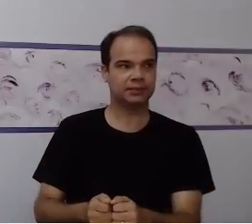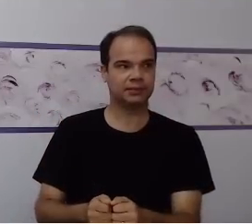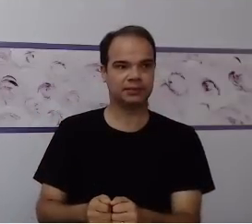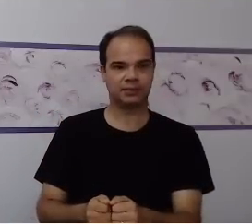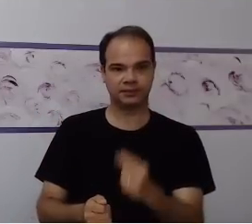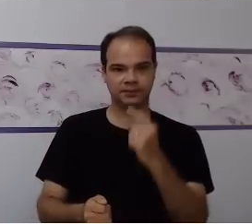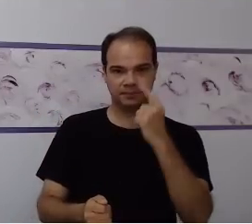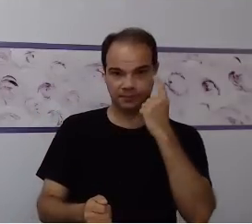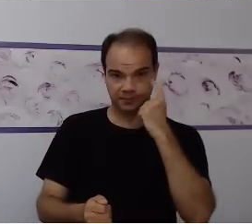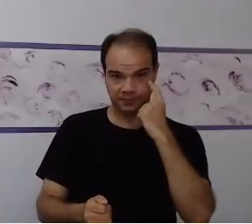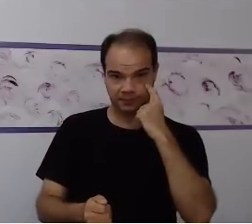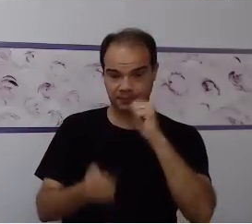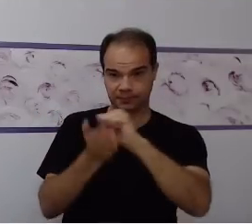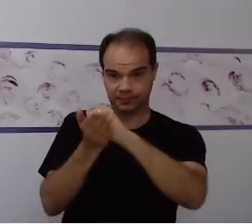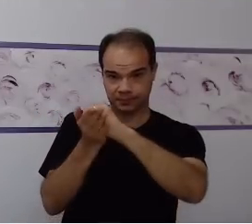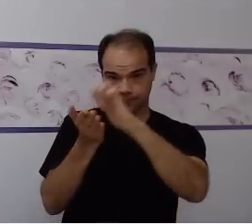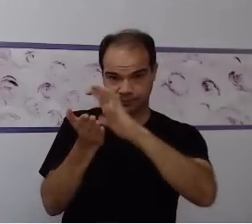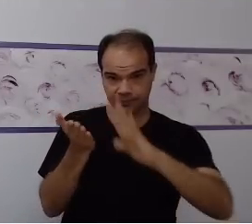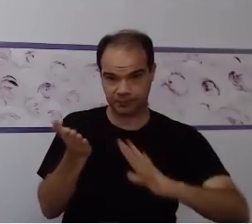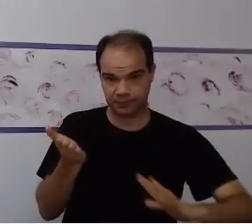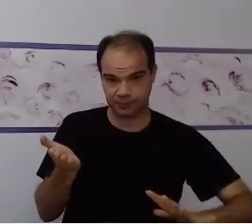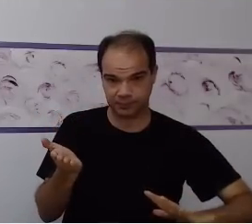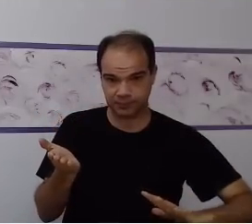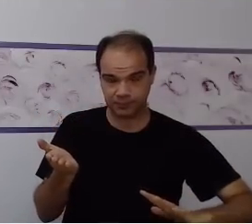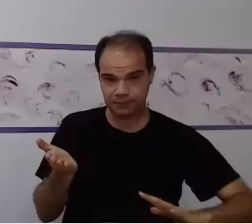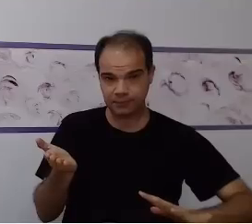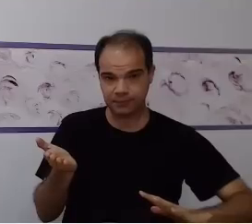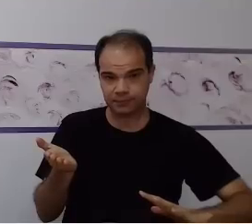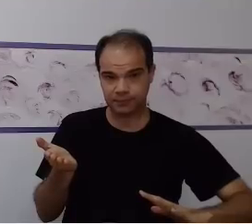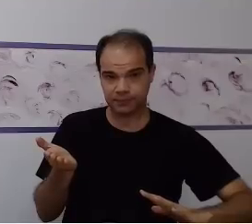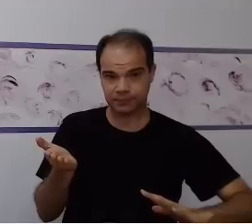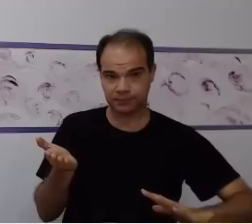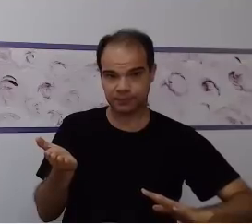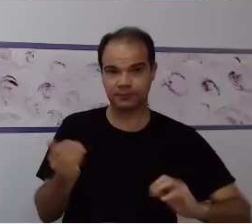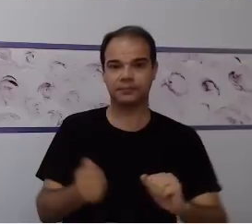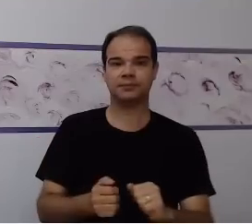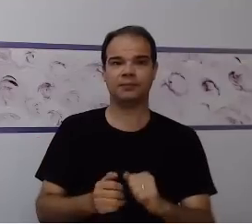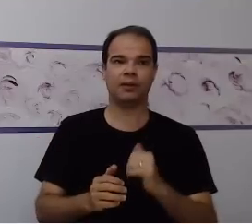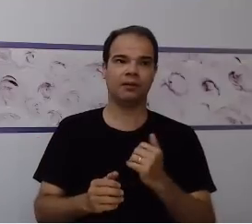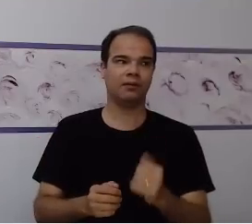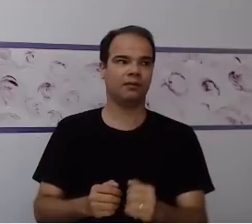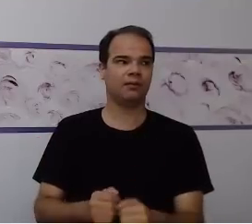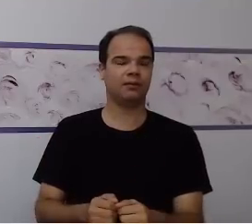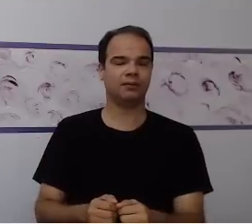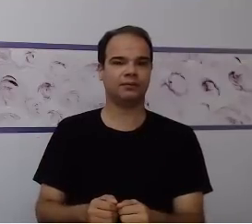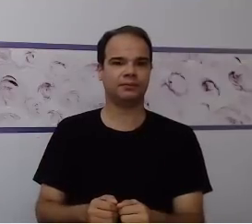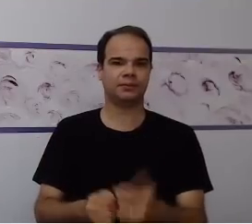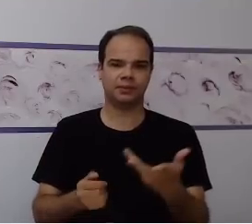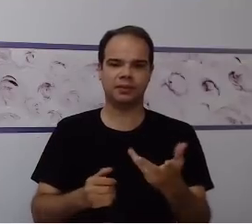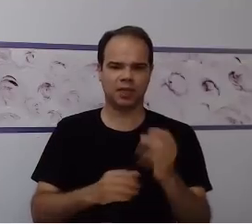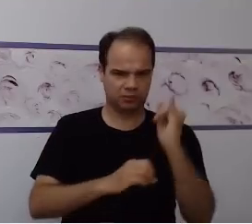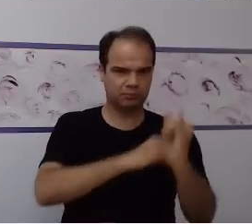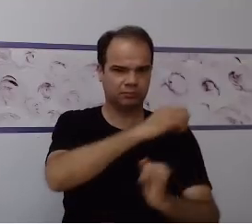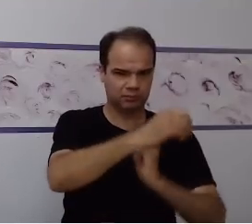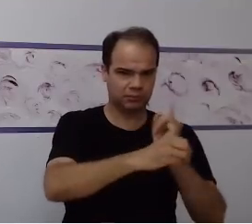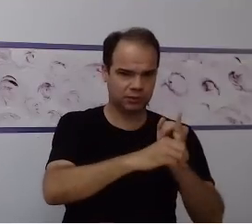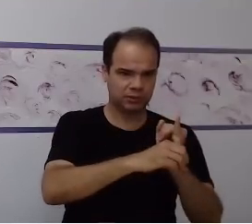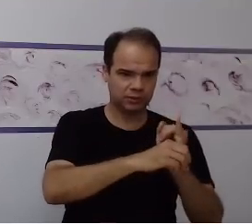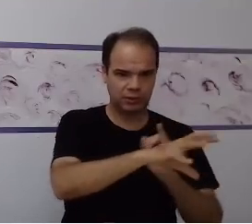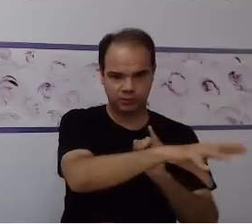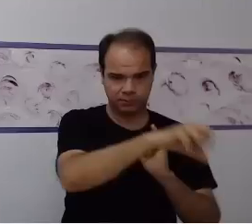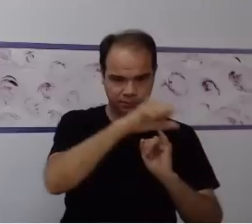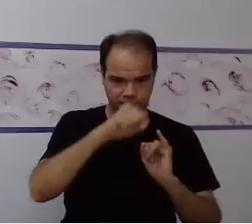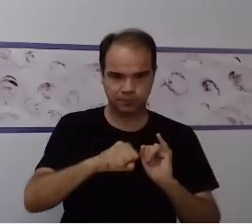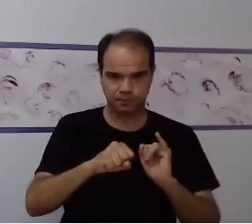aí que a gente tem uma atividade, eu vou falar de internet, a gente tirou no meio comum